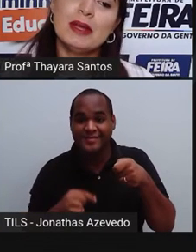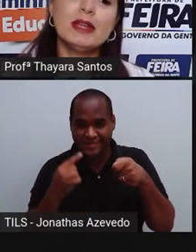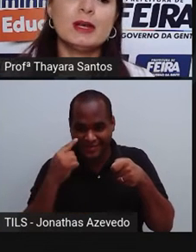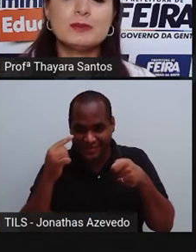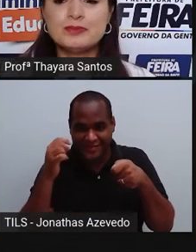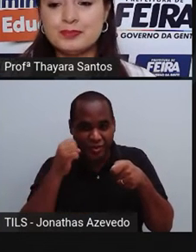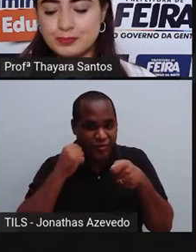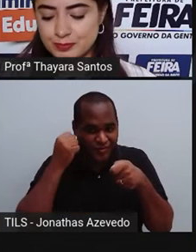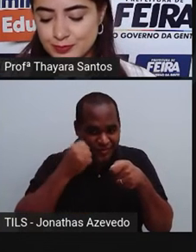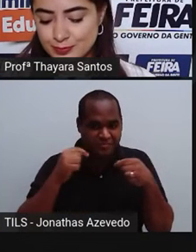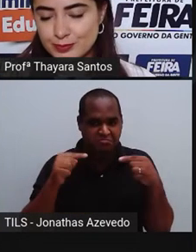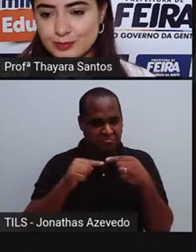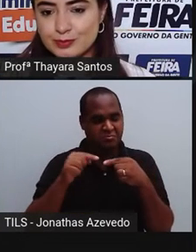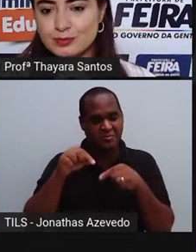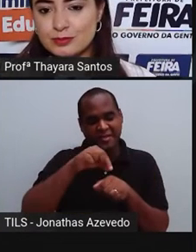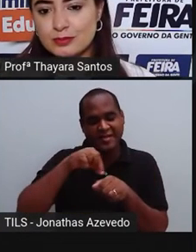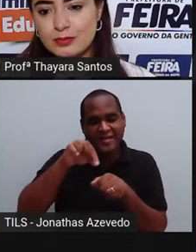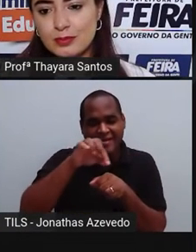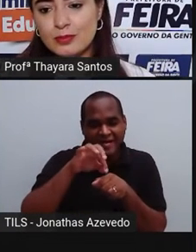naquela peneira.